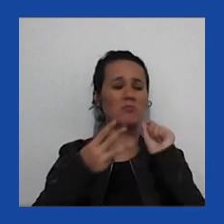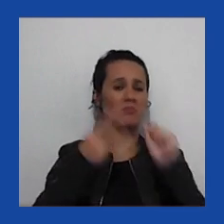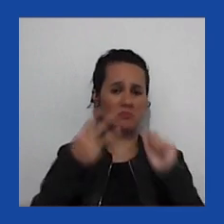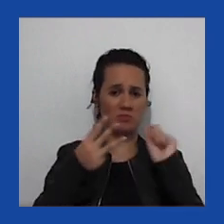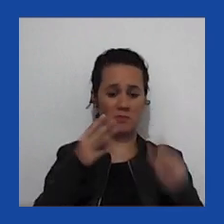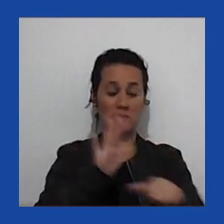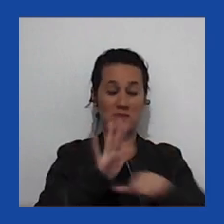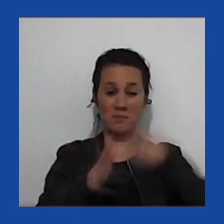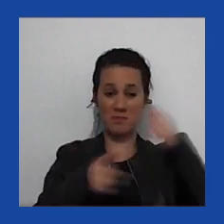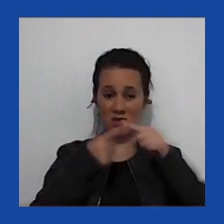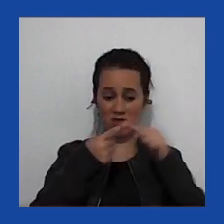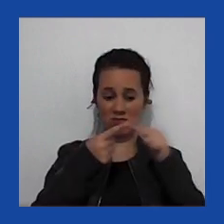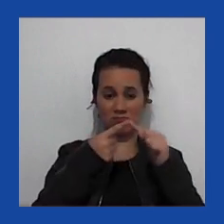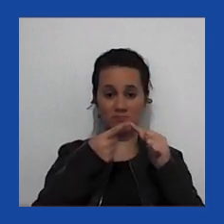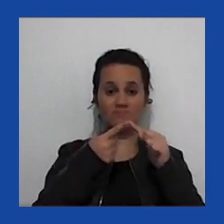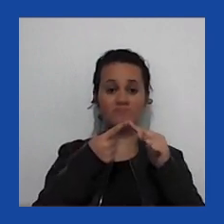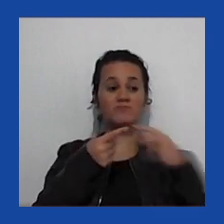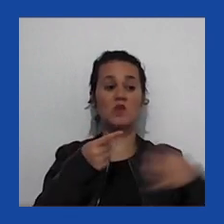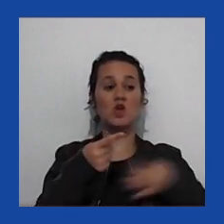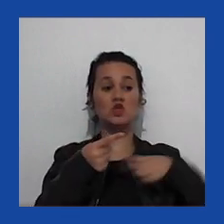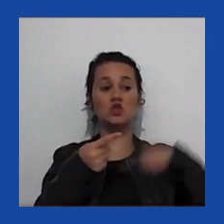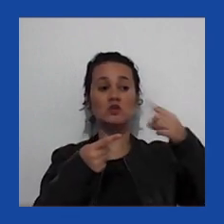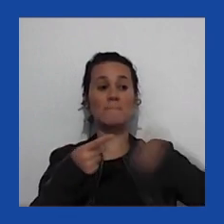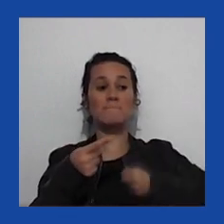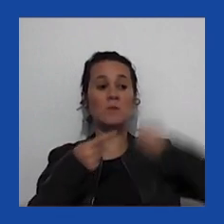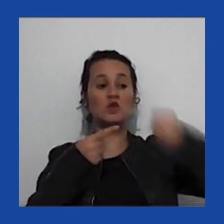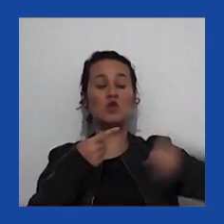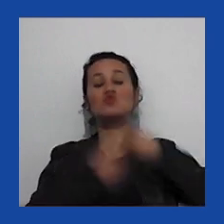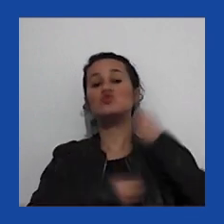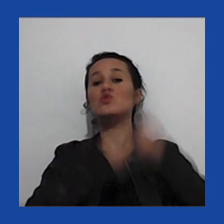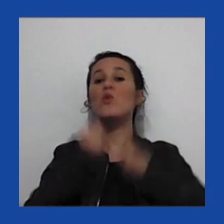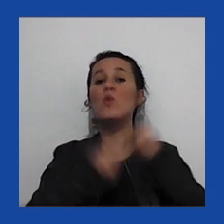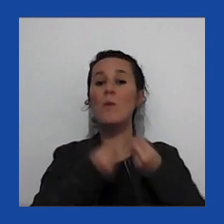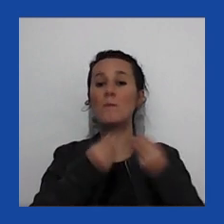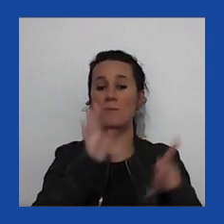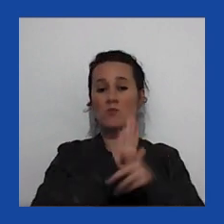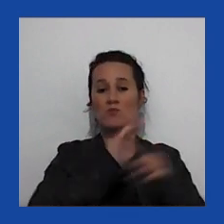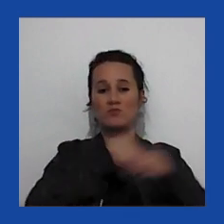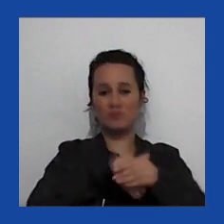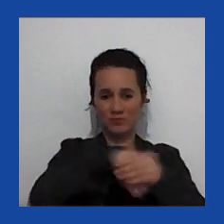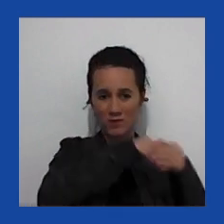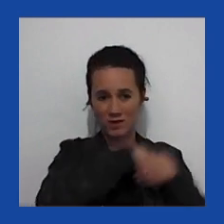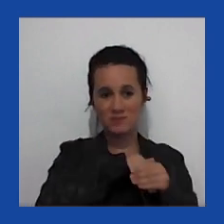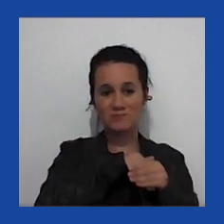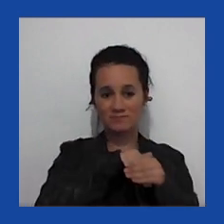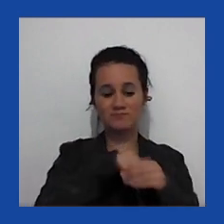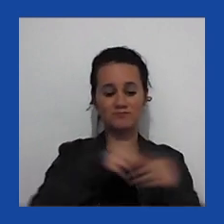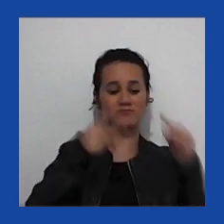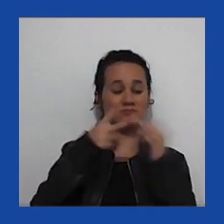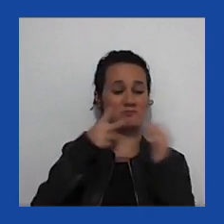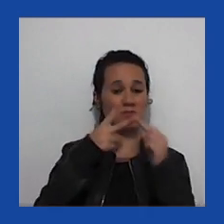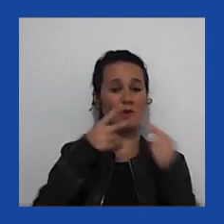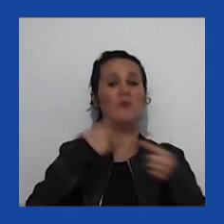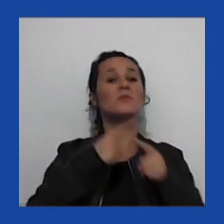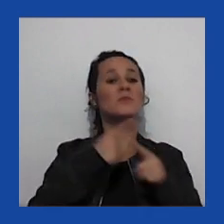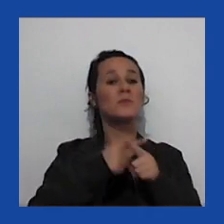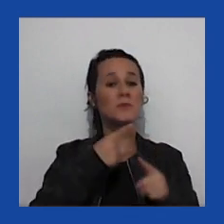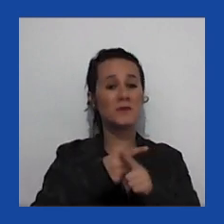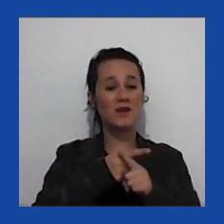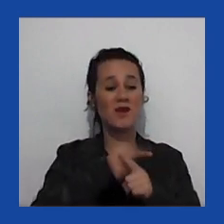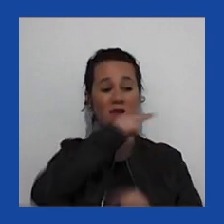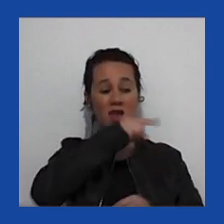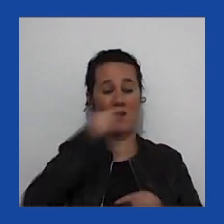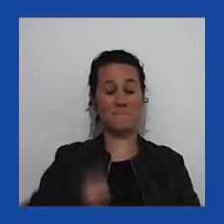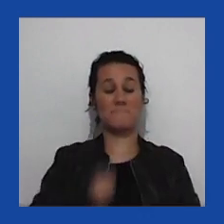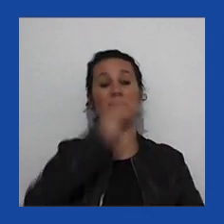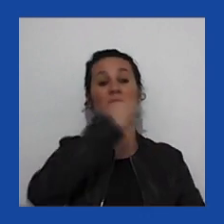Primeiro, por causa da posição dele em relação à eleição. Segundo, porque a posição que